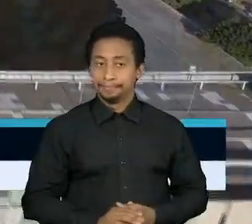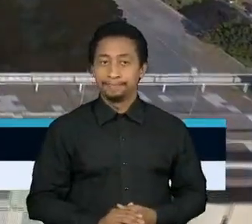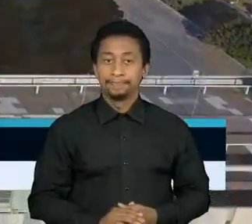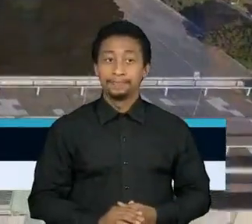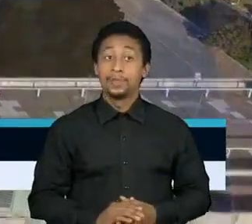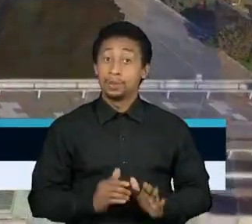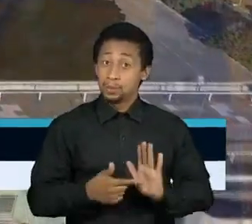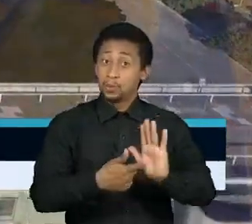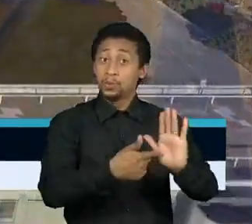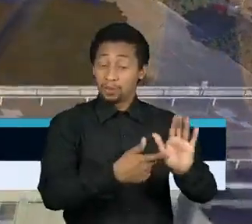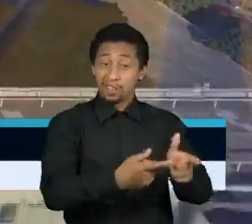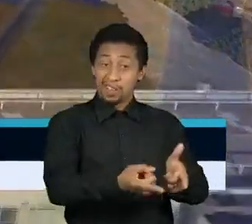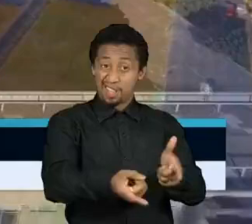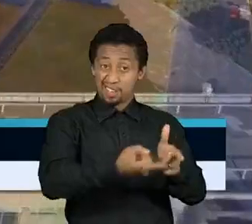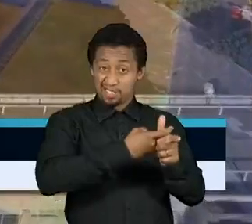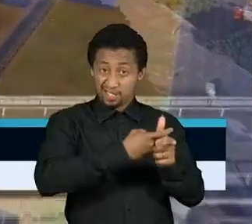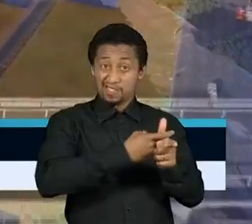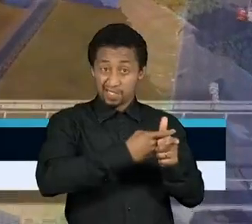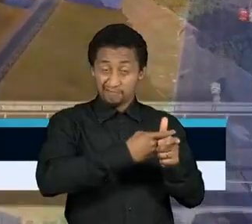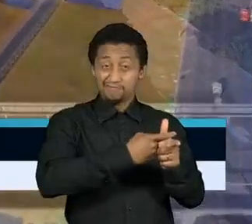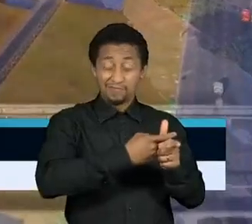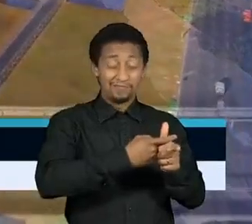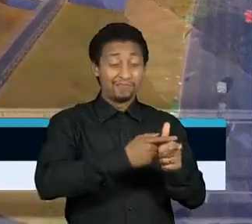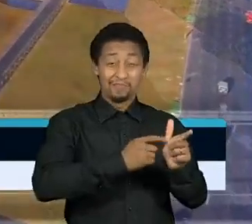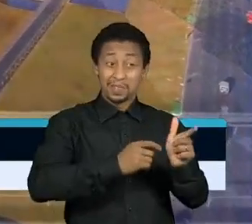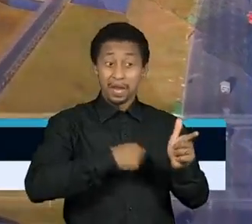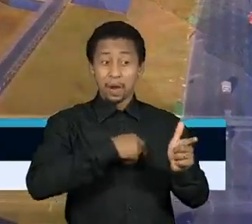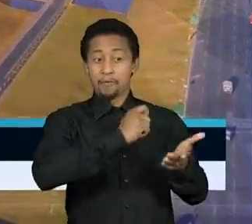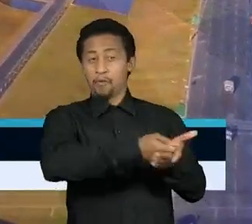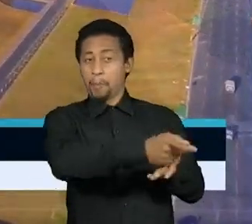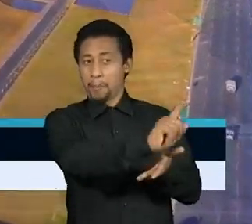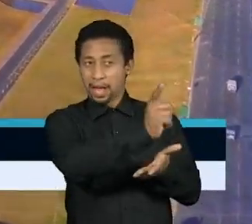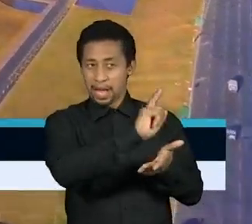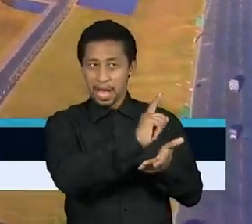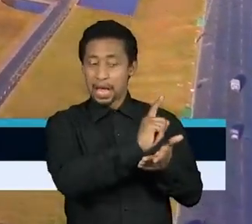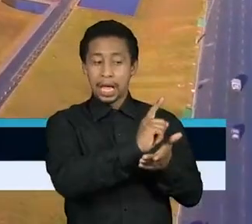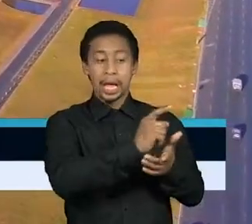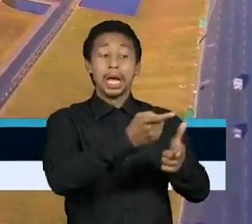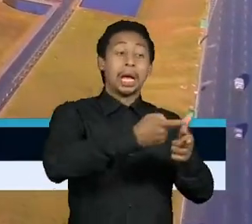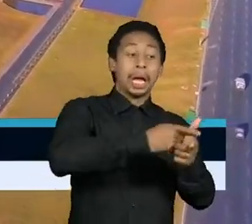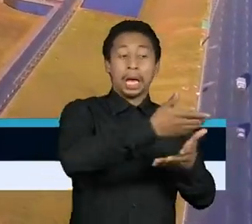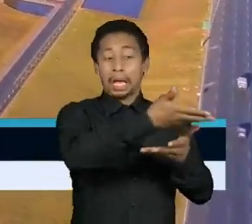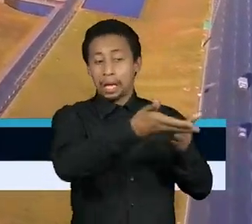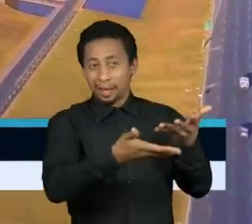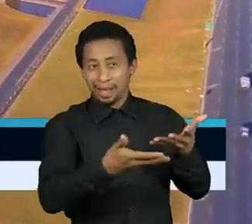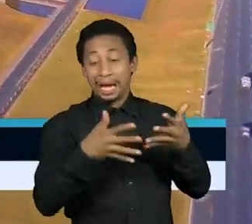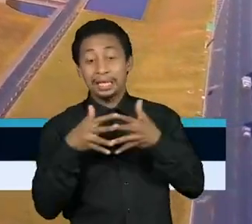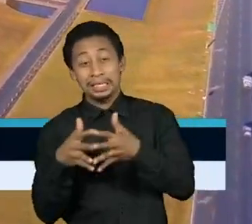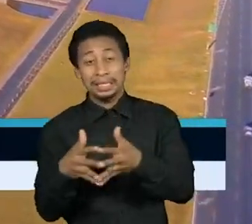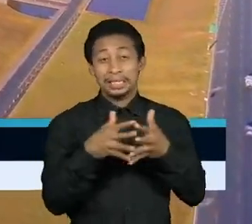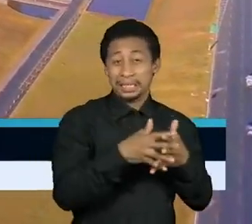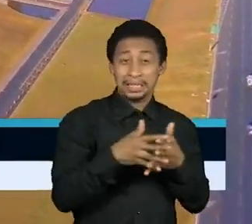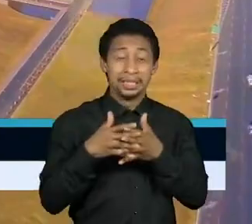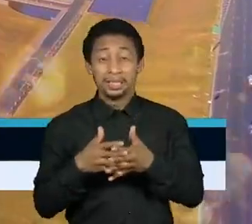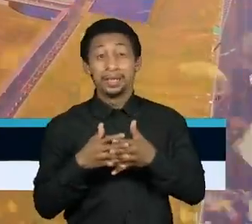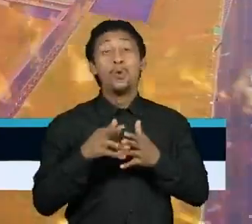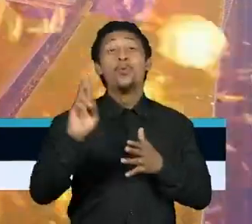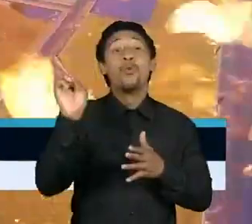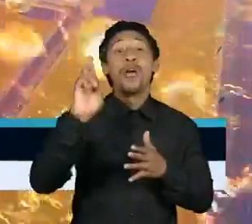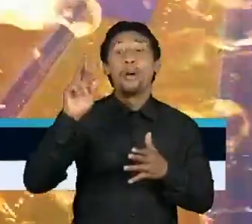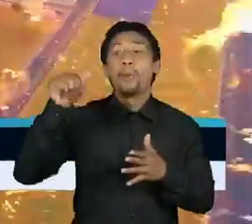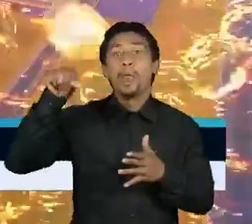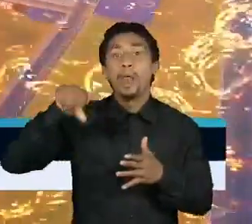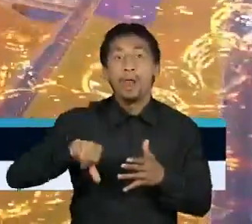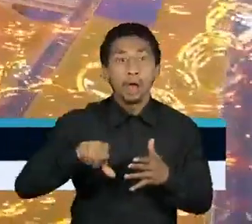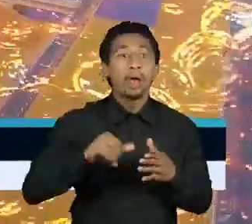Como o teto de gastos e a responsabilidade fiscal, que aumentaram o risco do país e geraram desvalorização do real frente ao